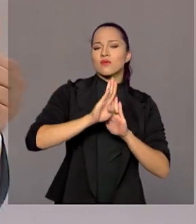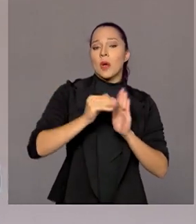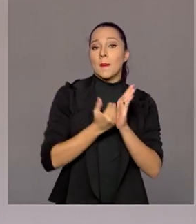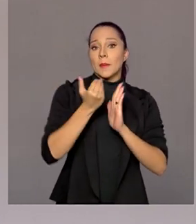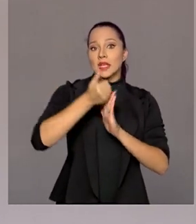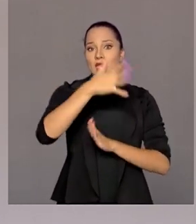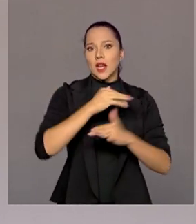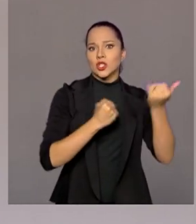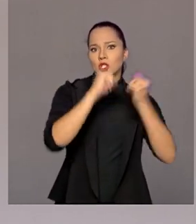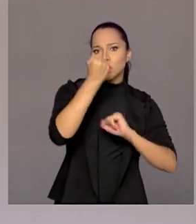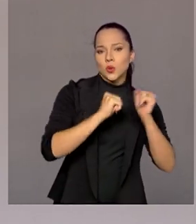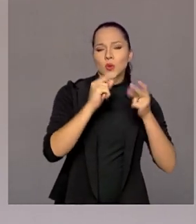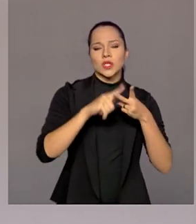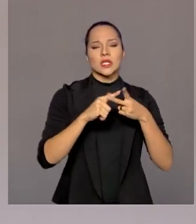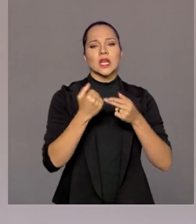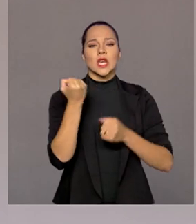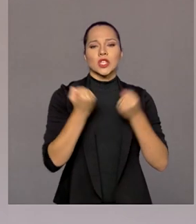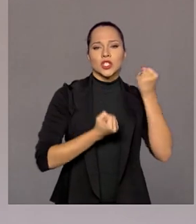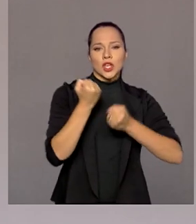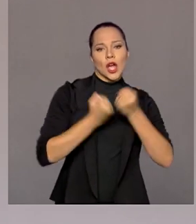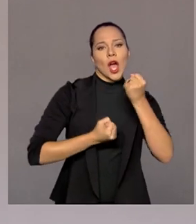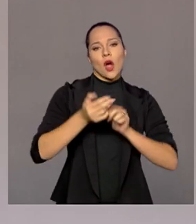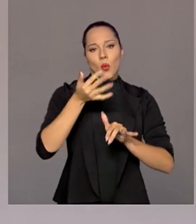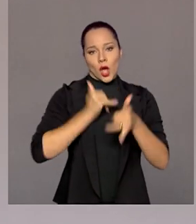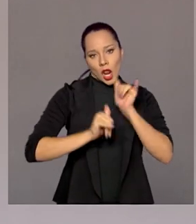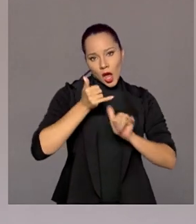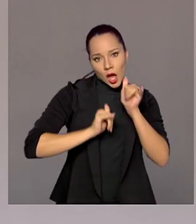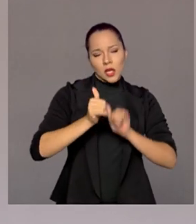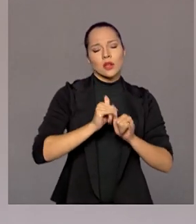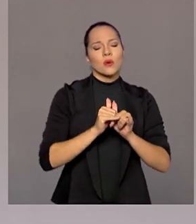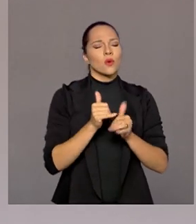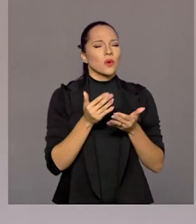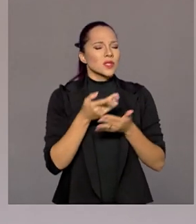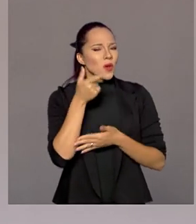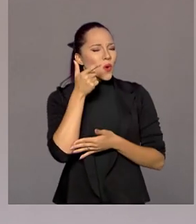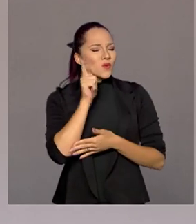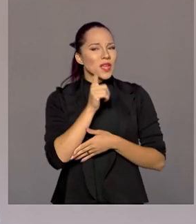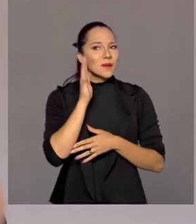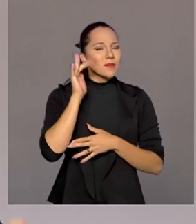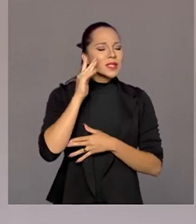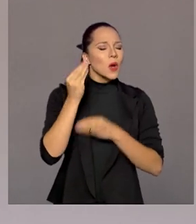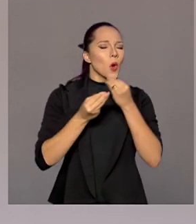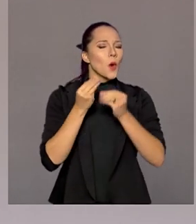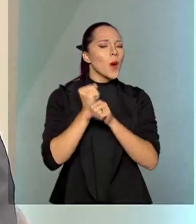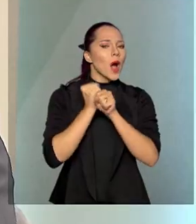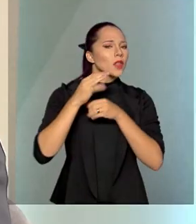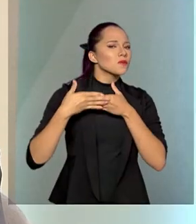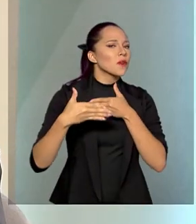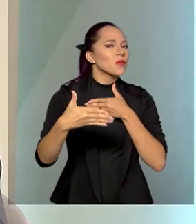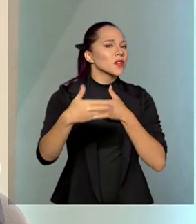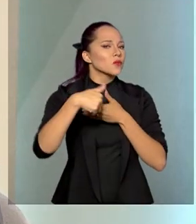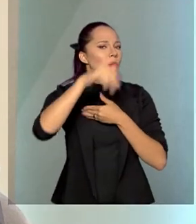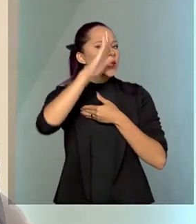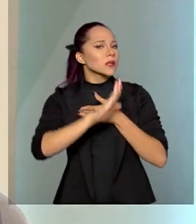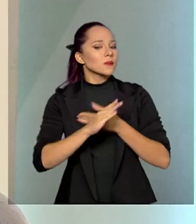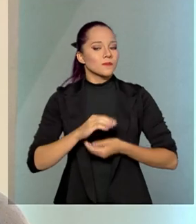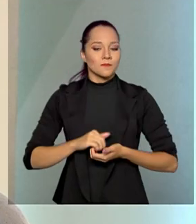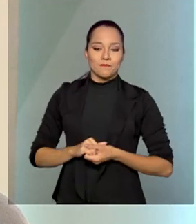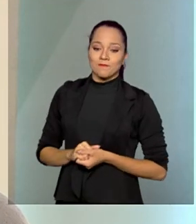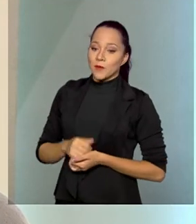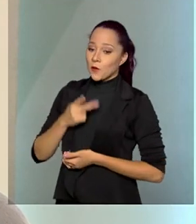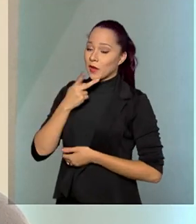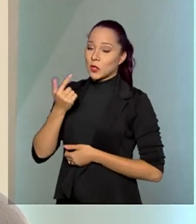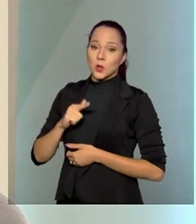de indústria, em termos de carros elétricos? Como é que o senhor consegue fazer uma projeção para os próximos anos? Como eu disse, não